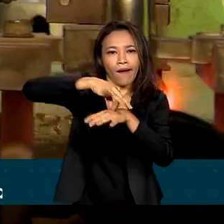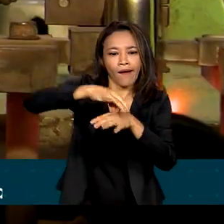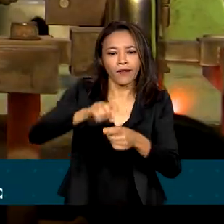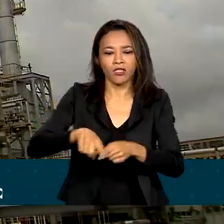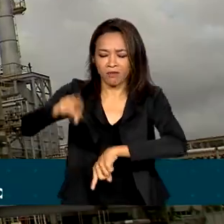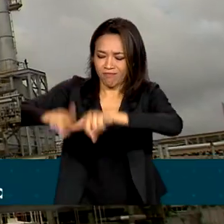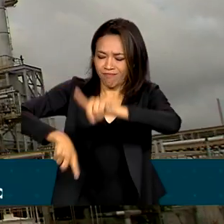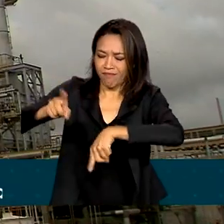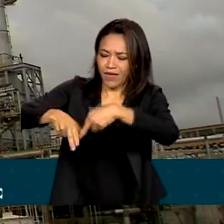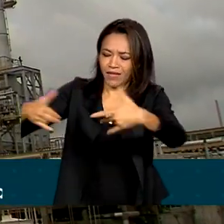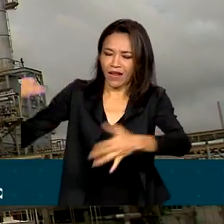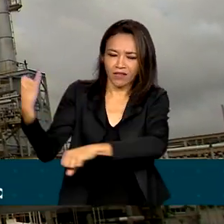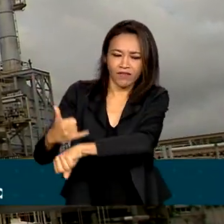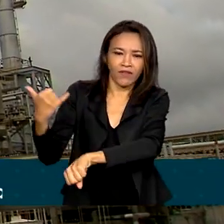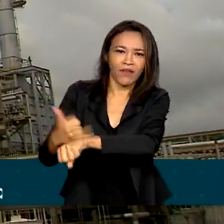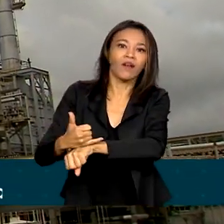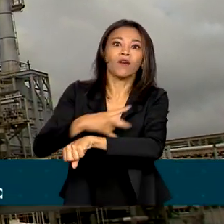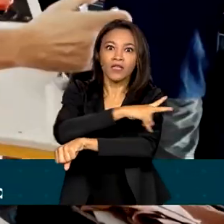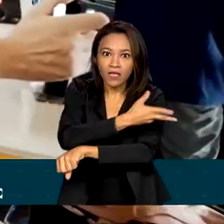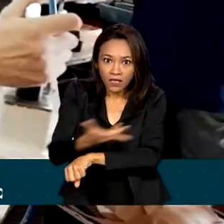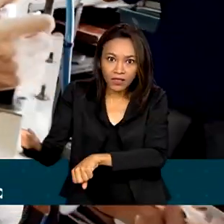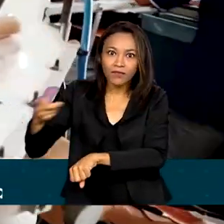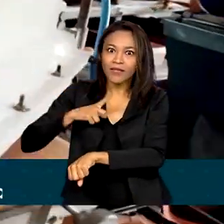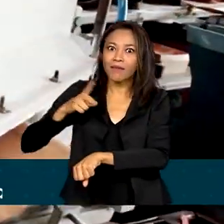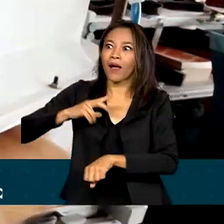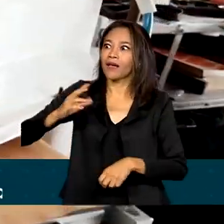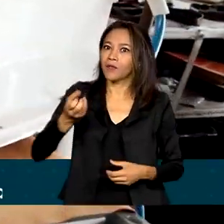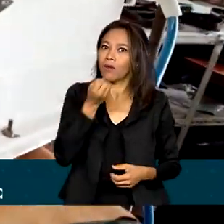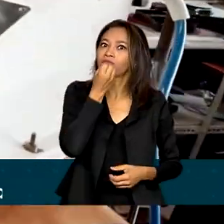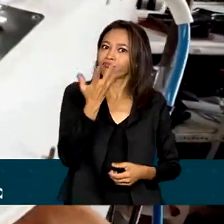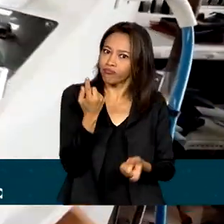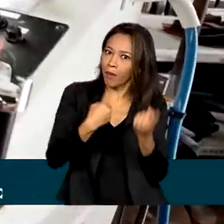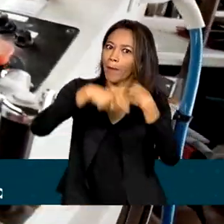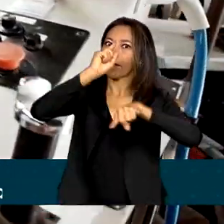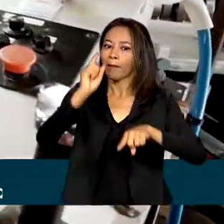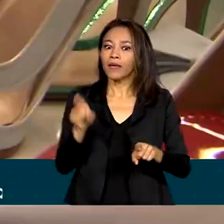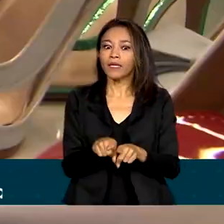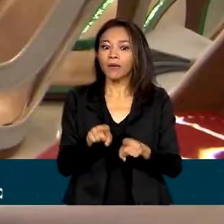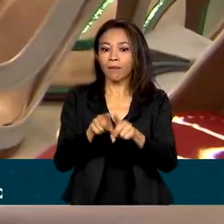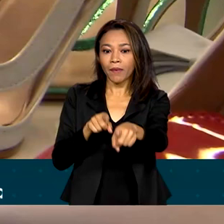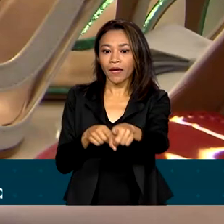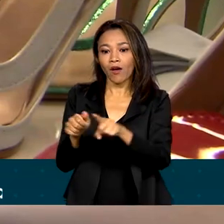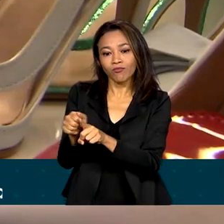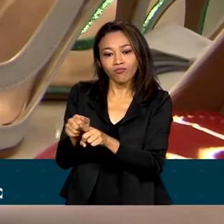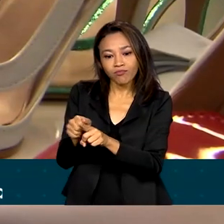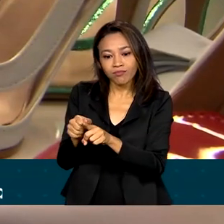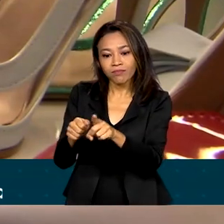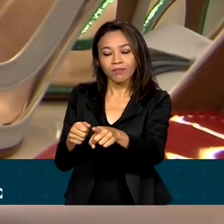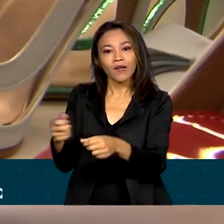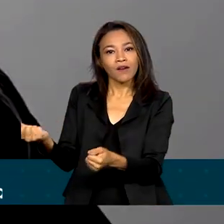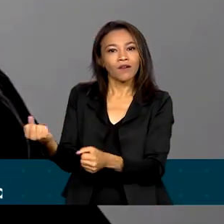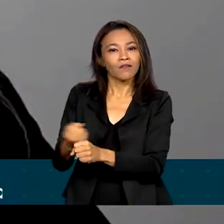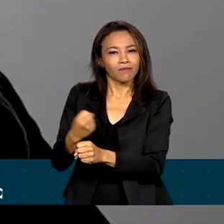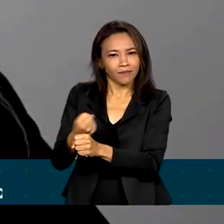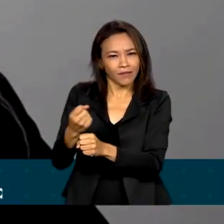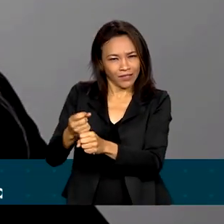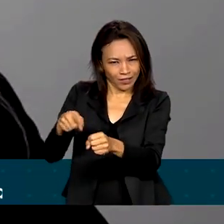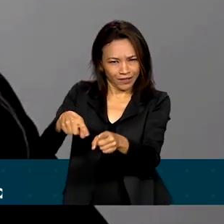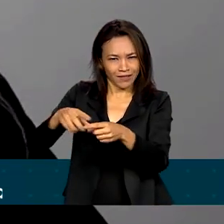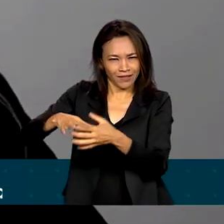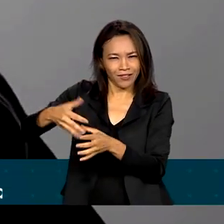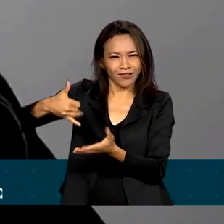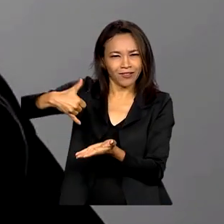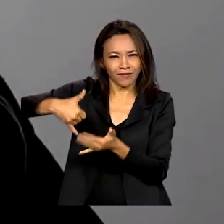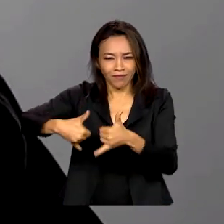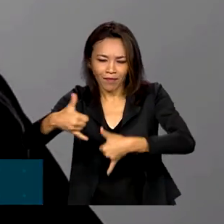equipamentos serão os mais beneficiados, além também dos de couro, como no ramo de calçados. Existe essa